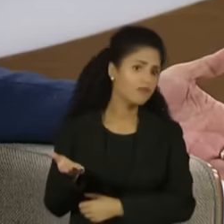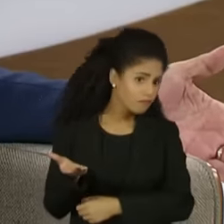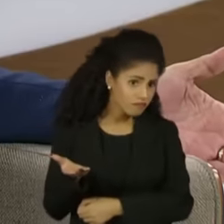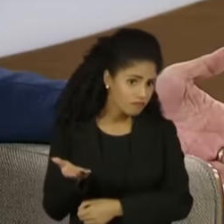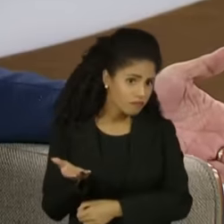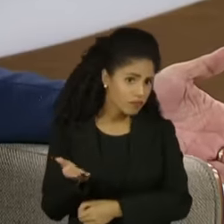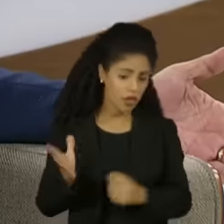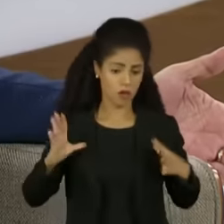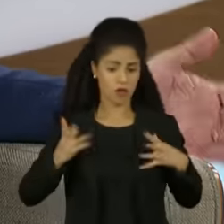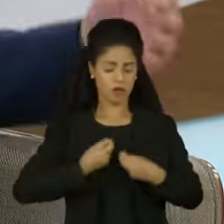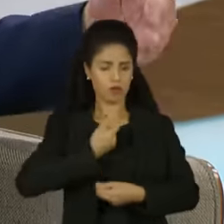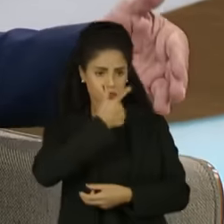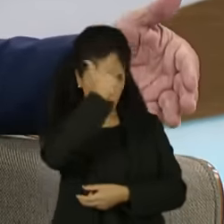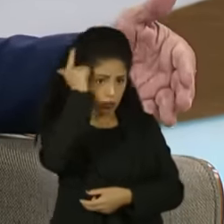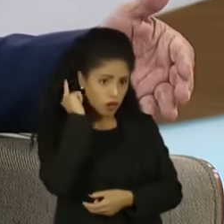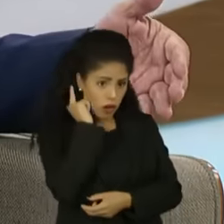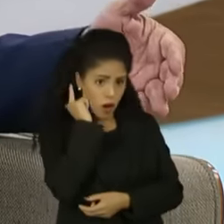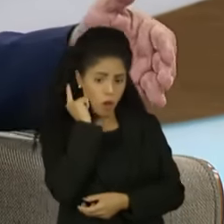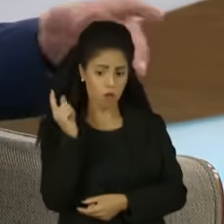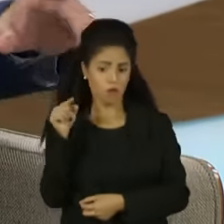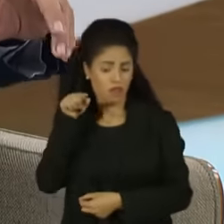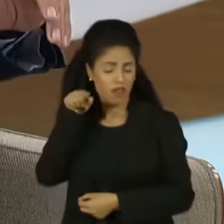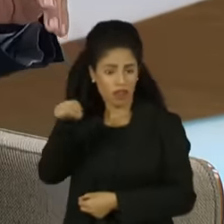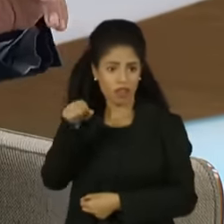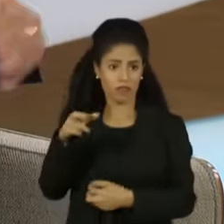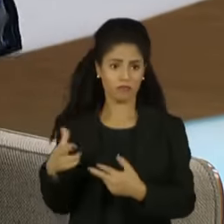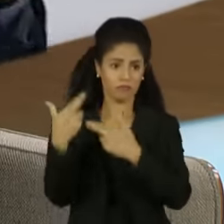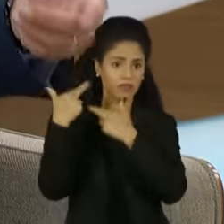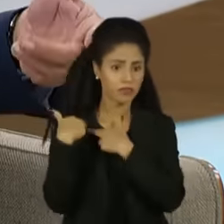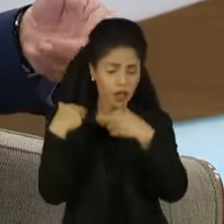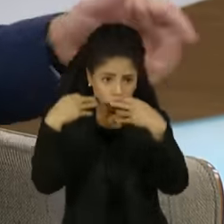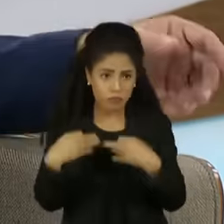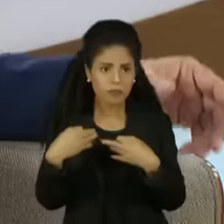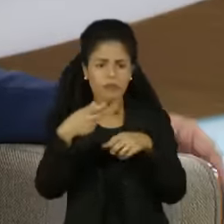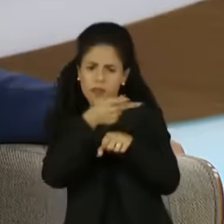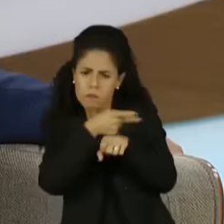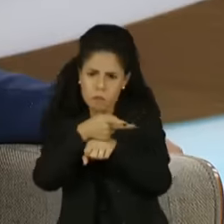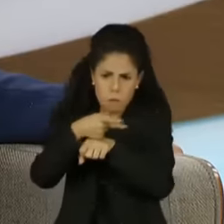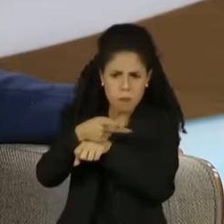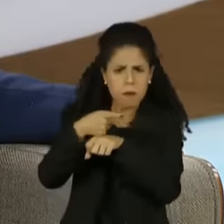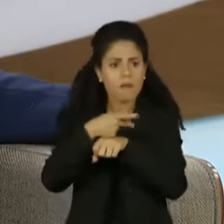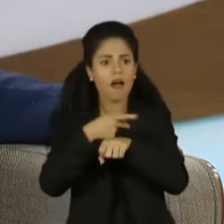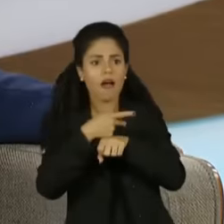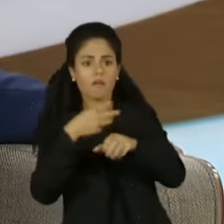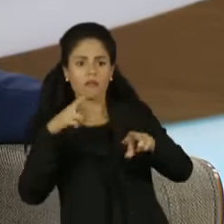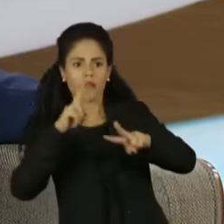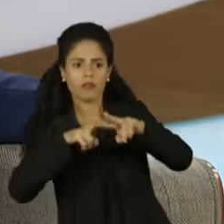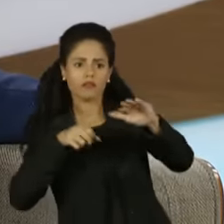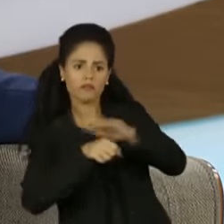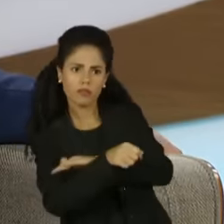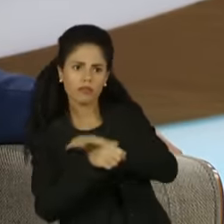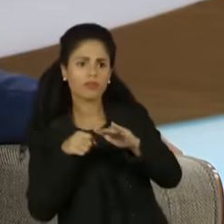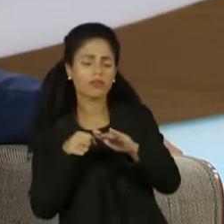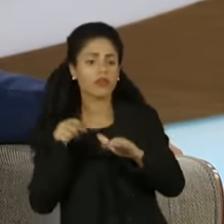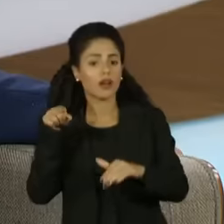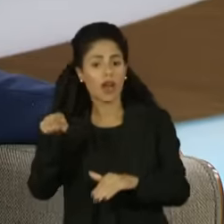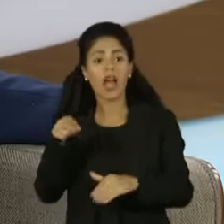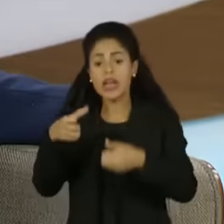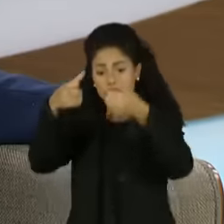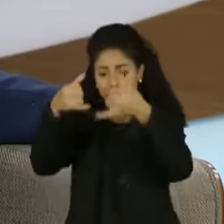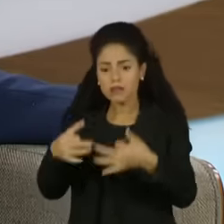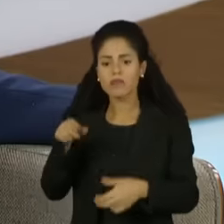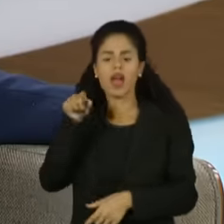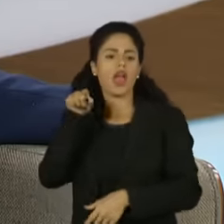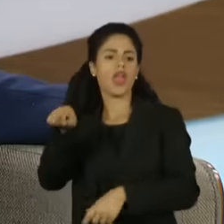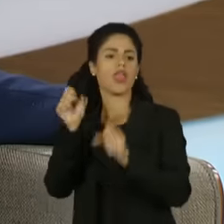se o Alexandre de Moraes, na sua petição, que justifica a busca e apreensão do deputado Ramage, diz que